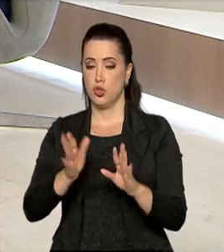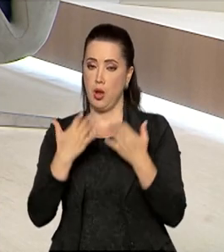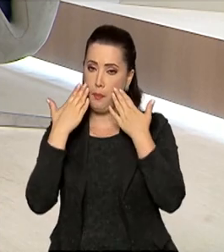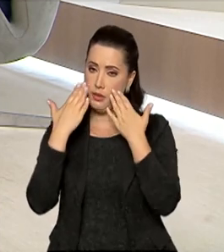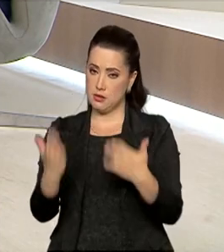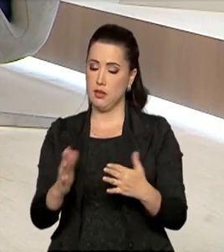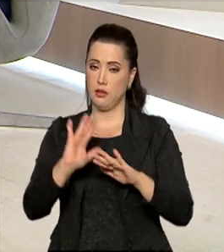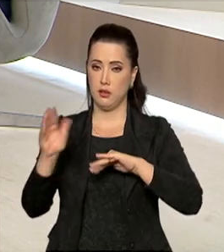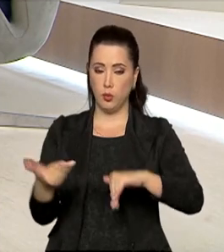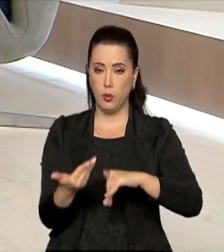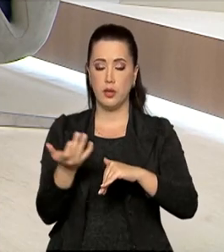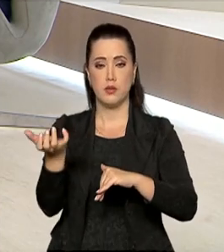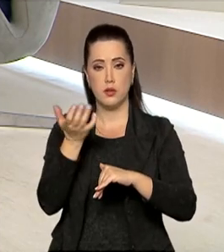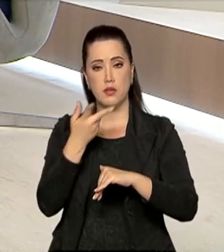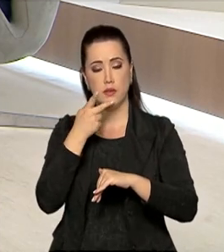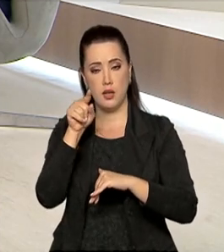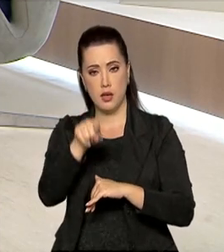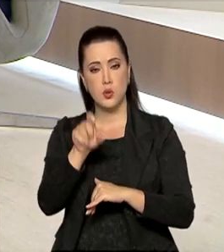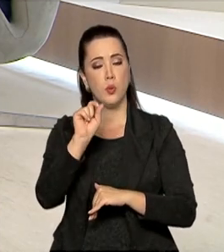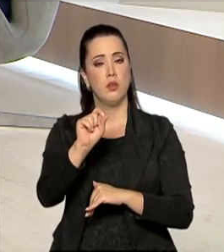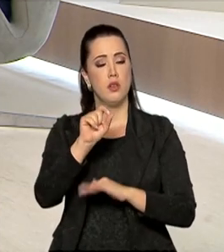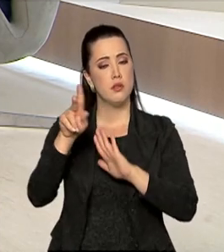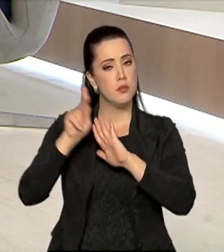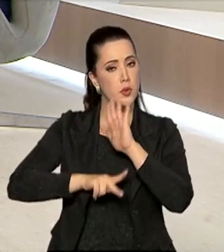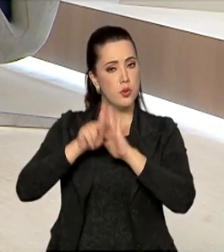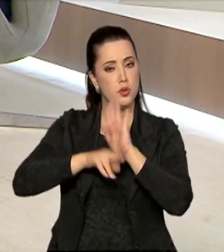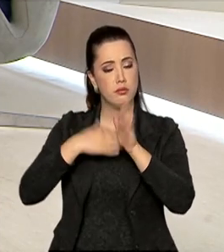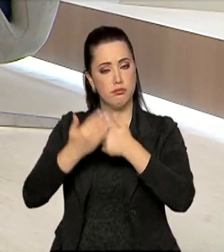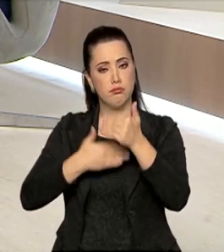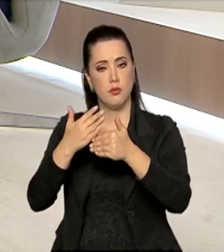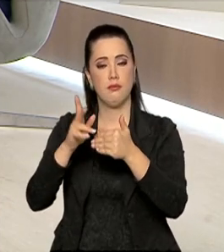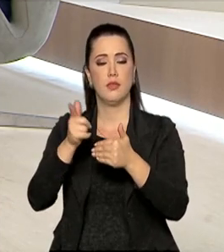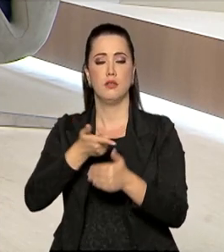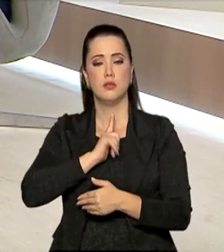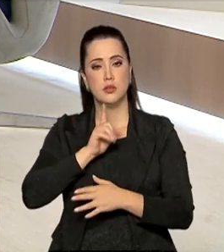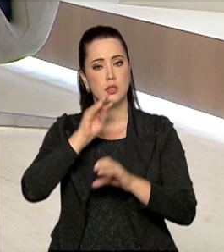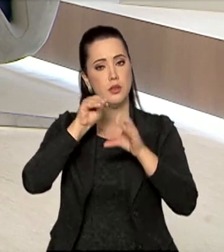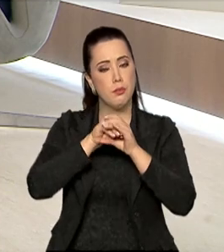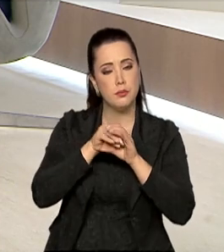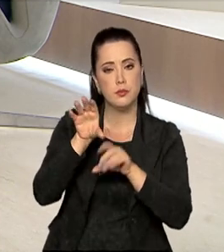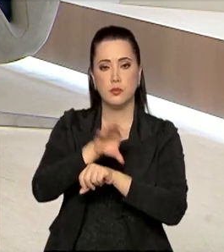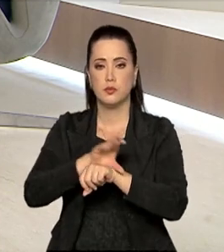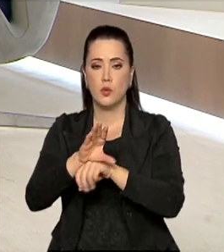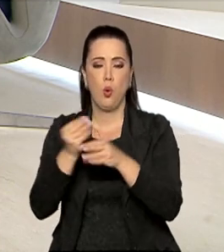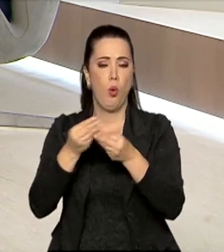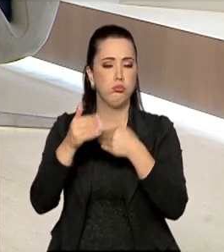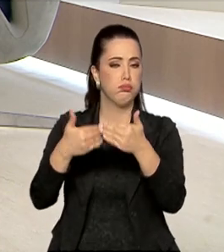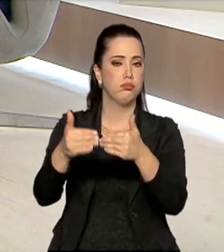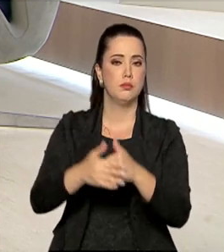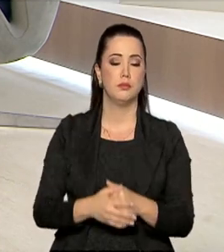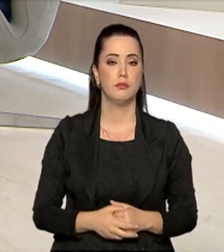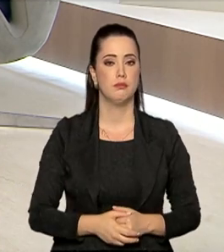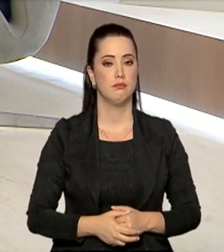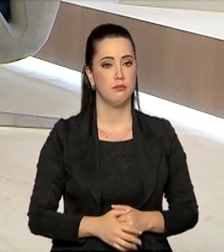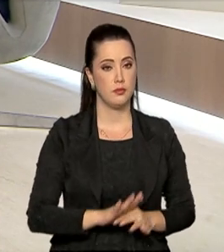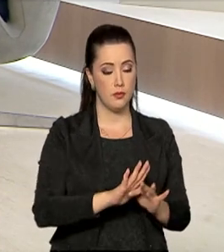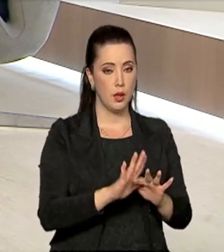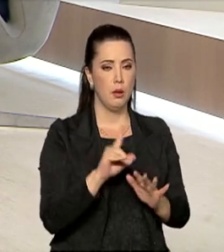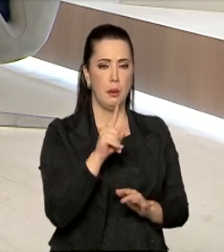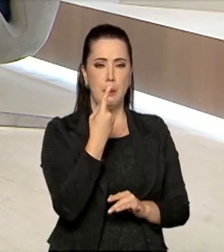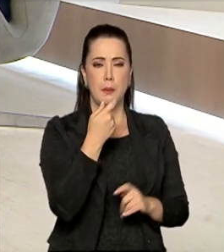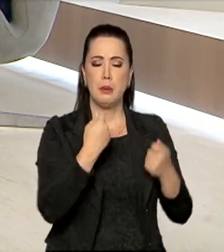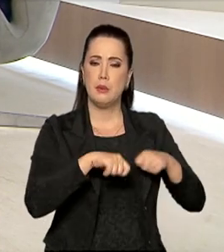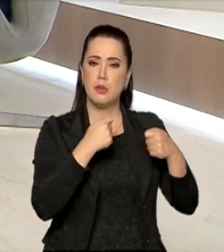ao Congresso. Queria que o senhor falasse em que esse projeto de lei avança em relação ao que existe na Constituição? Como é que está o andamento dele? Primeiro, a gente tem que